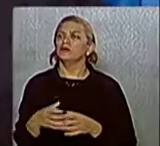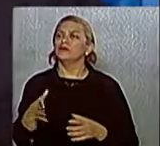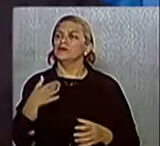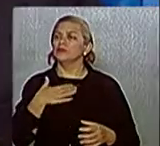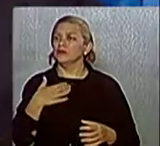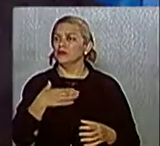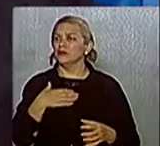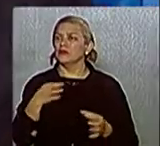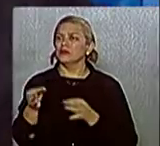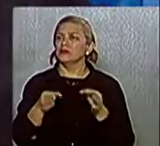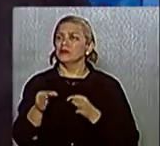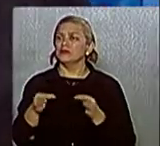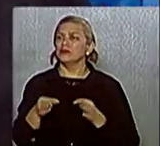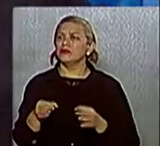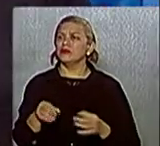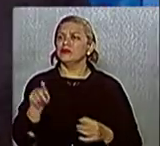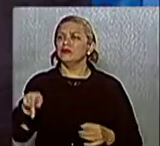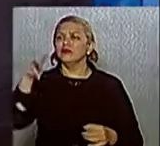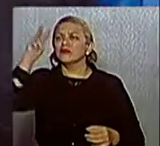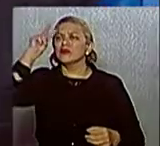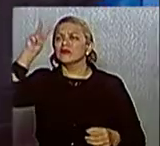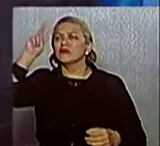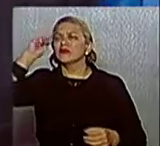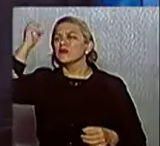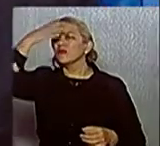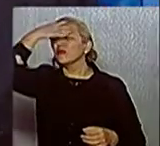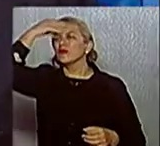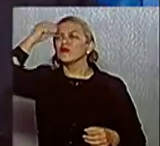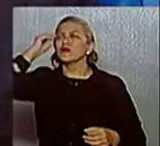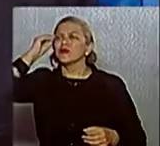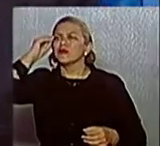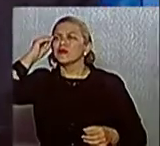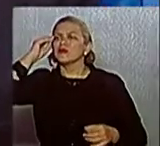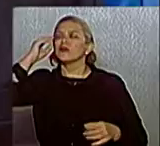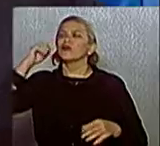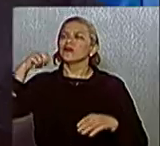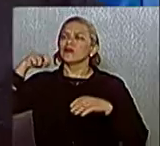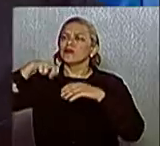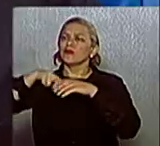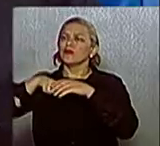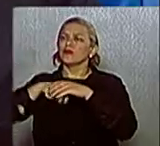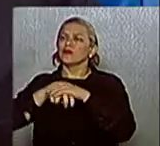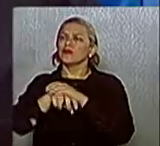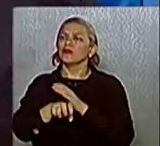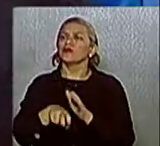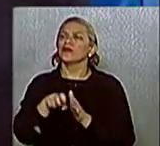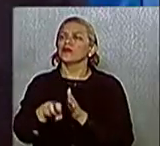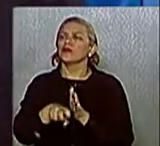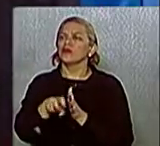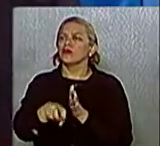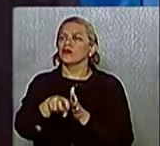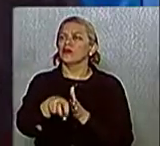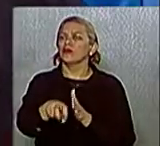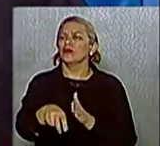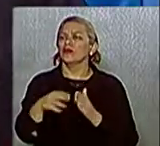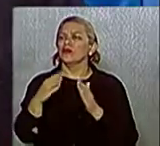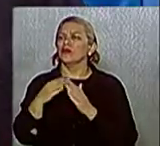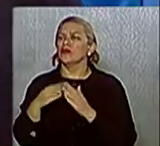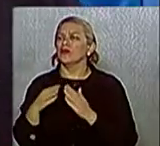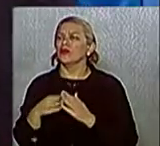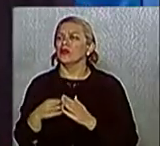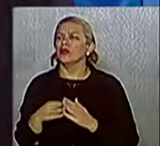lembrar o nosso maior patrimônio histórico, a estação ferroviária, que quando eu assumi, estava ajoelhada,